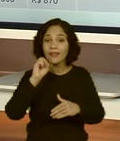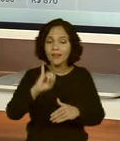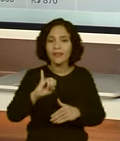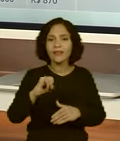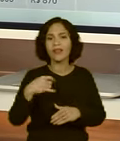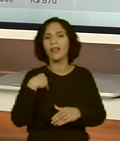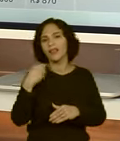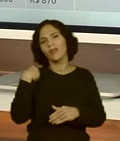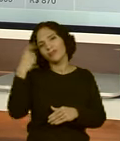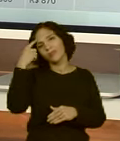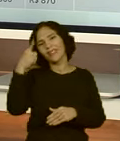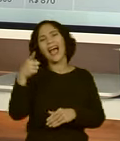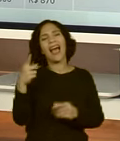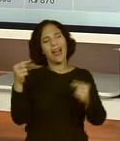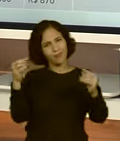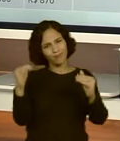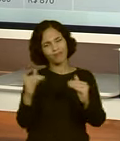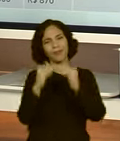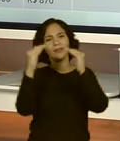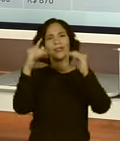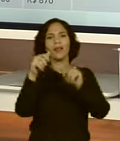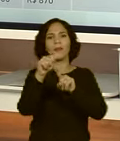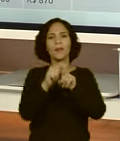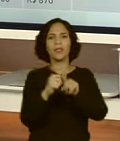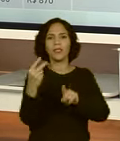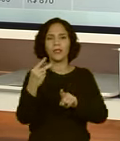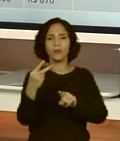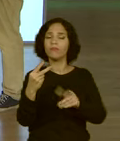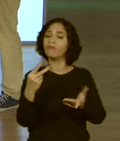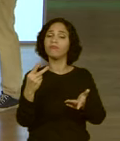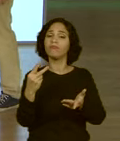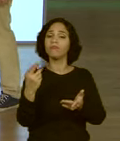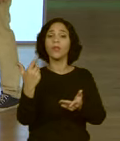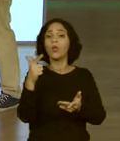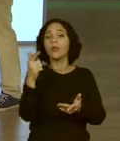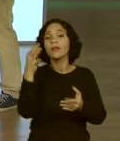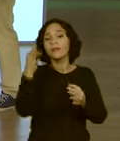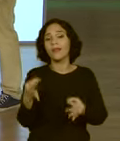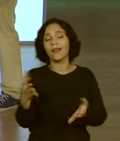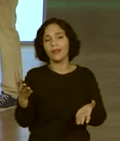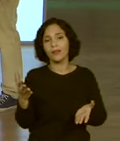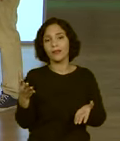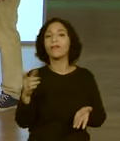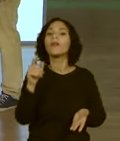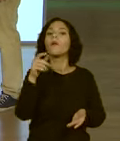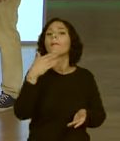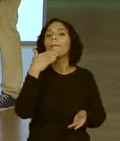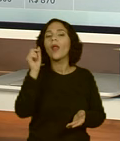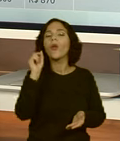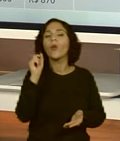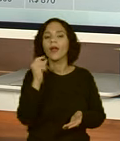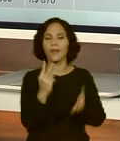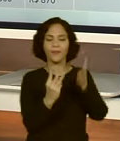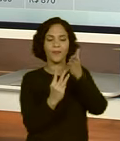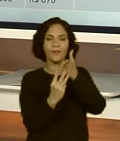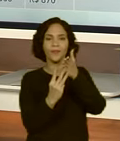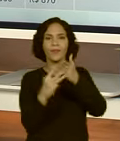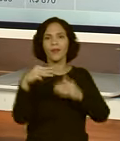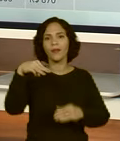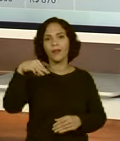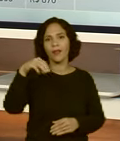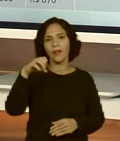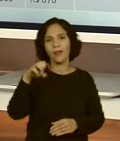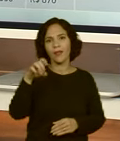que ela vai gastar igual o segundo mês, também... Não dá para ter certeza. Então, o que a gente faz nesse caso é tirar uma média, né?